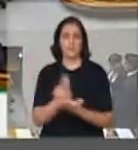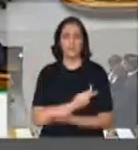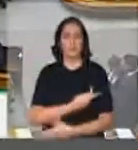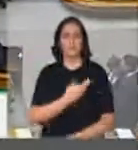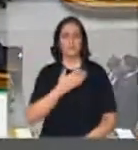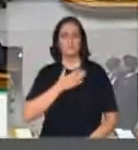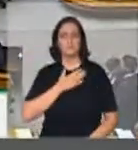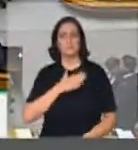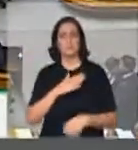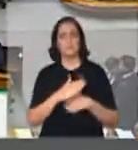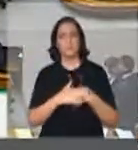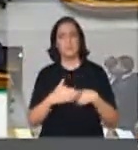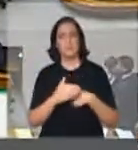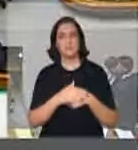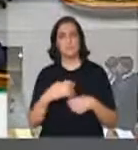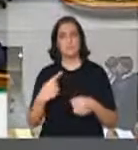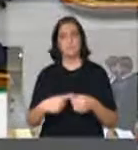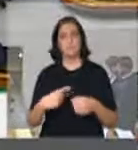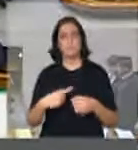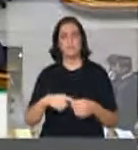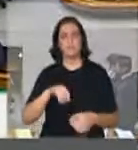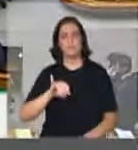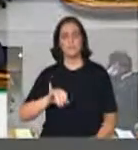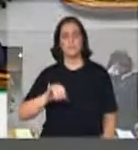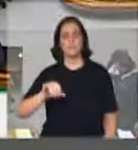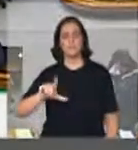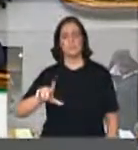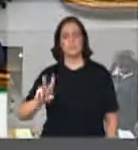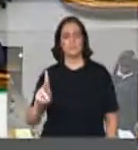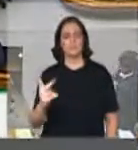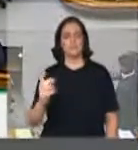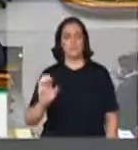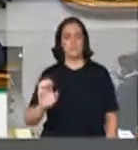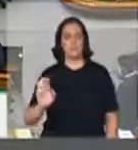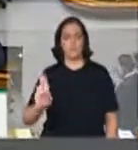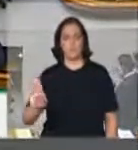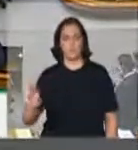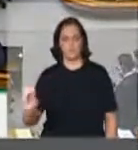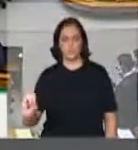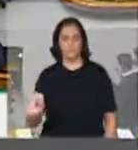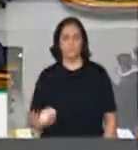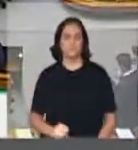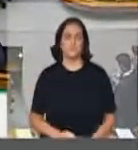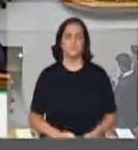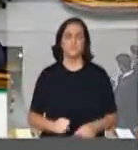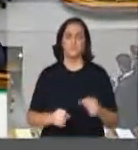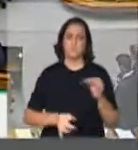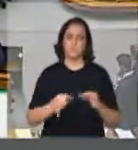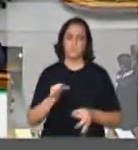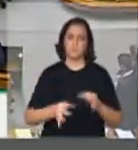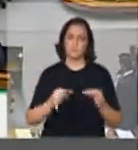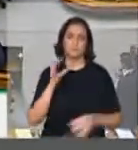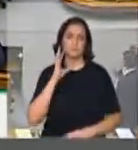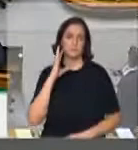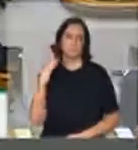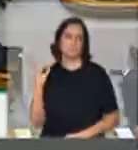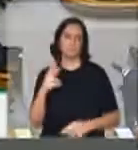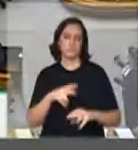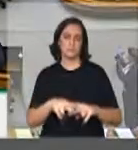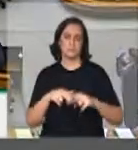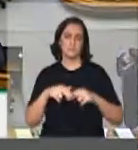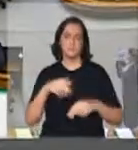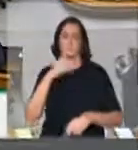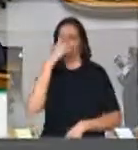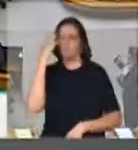cidade de Lielos. Por uma decisão judicial, nós recebemos os trabalhadores, servidores públicos da cidade,